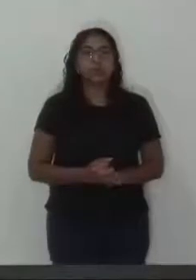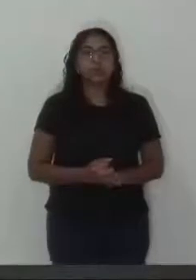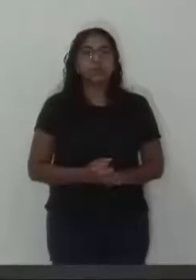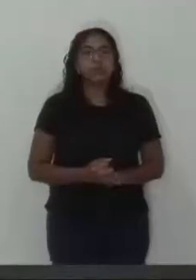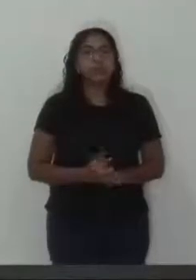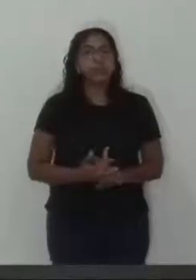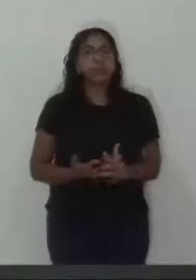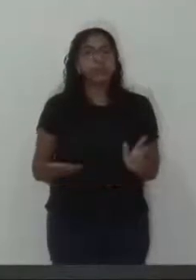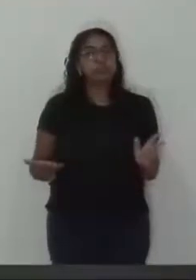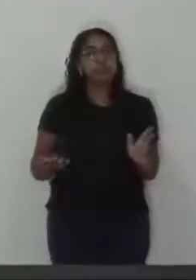Terminadas as matérias constantes do expediente,